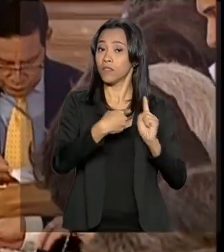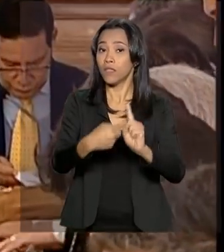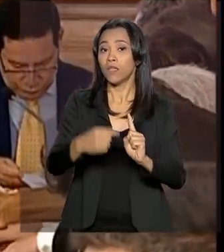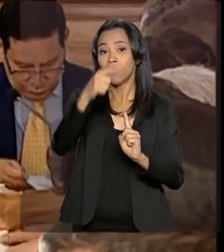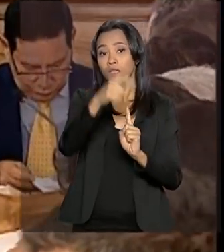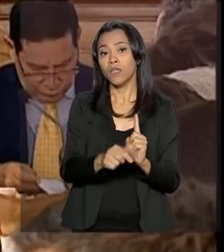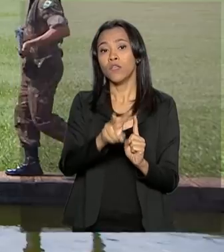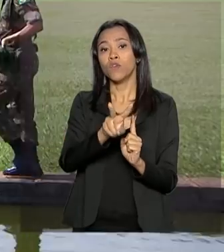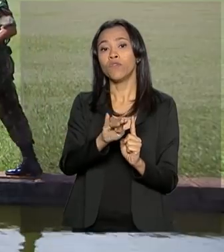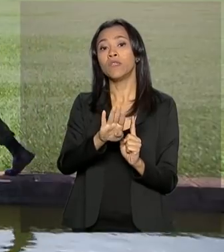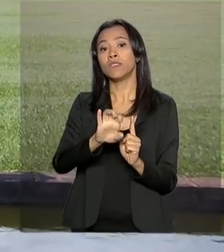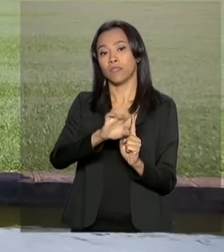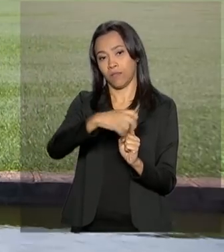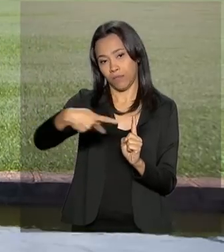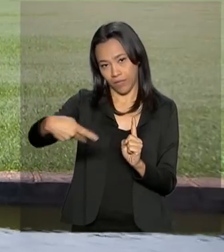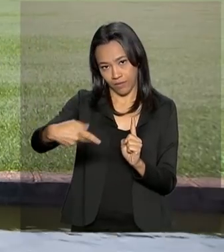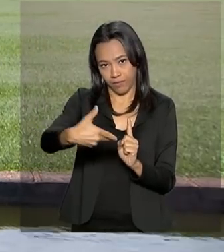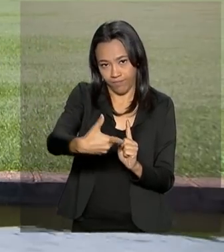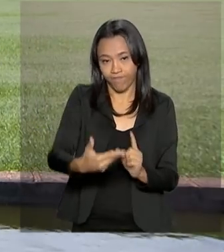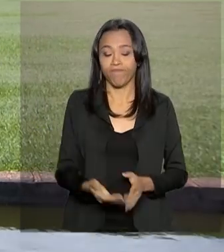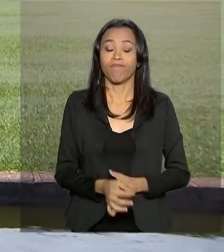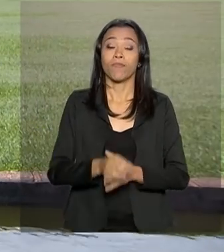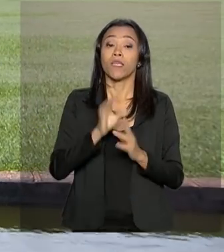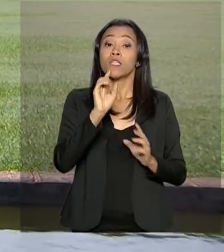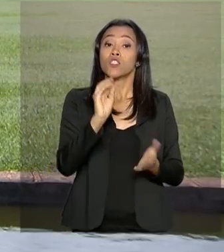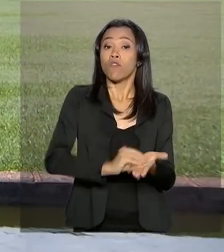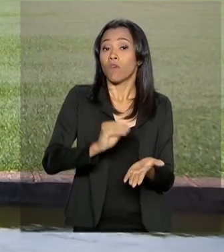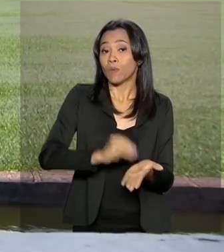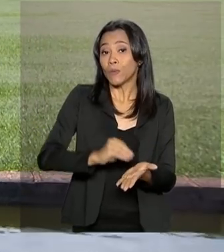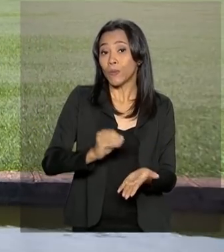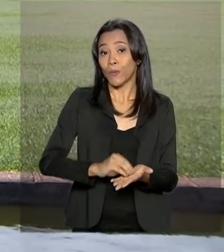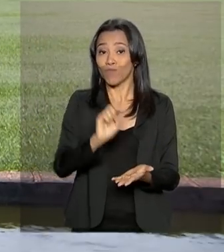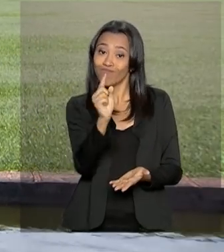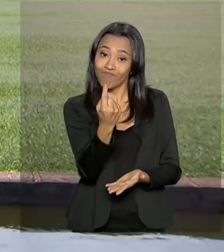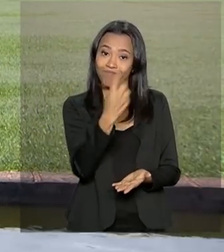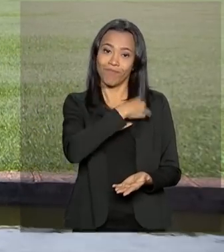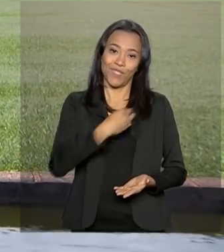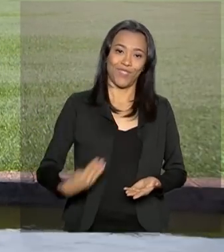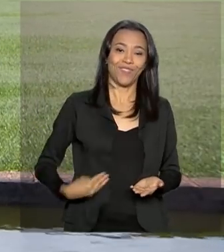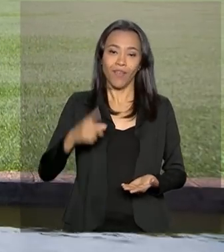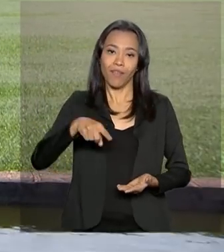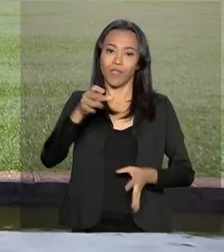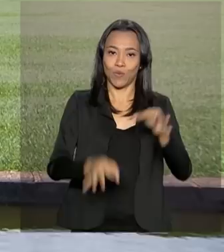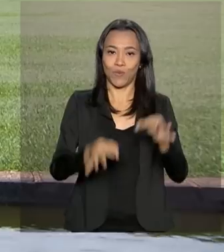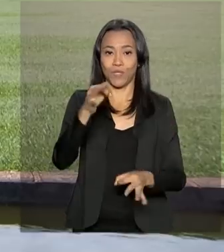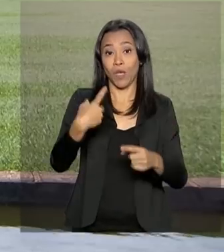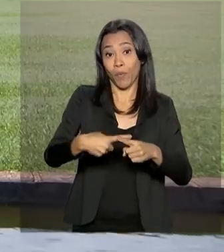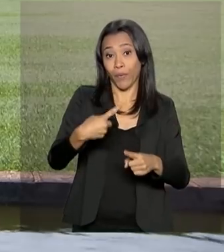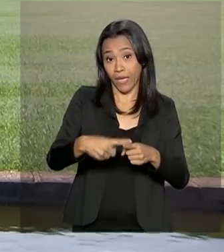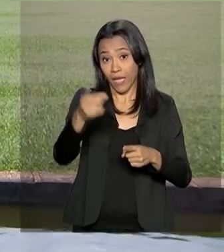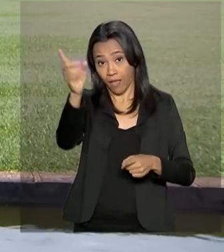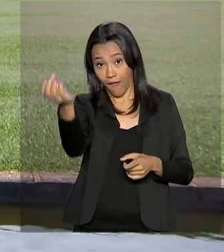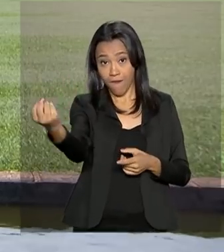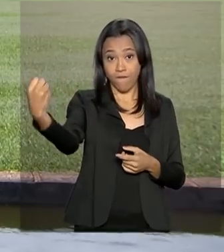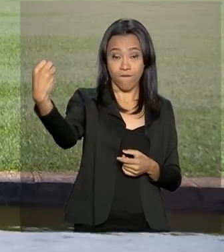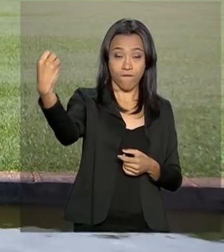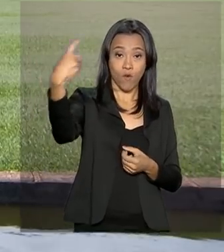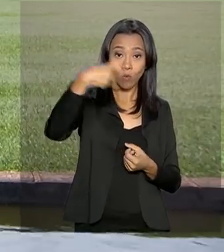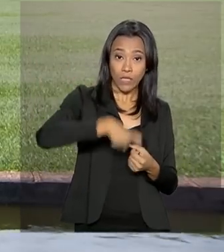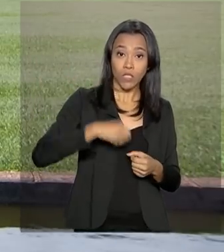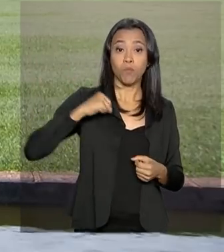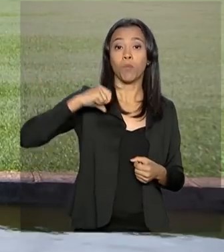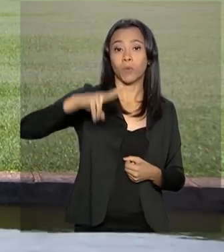reunião de hoje, apenas o ministro da Justiça e Segurança Pública, Sérgio Moro, não participou, porque ele está retornando de Portugal,